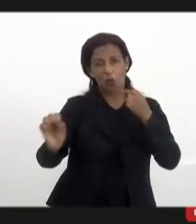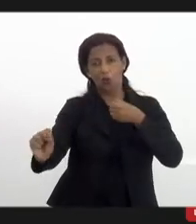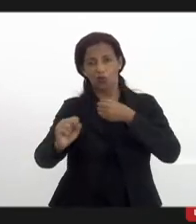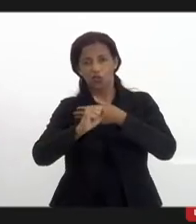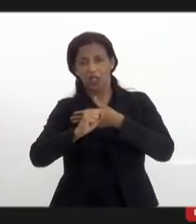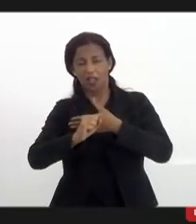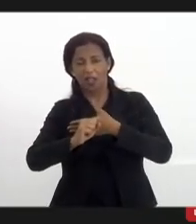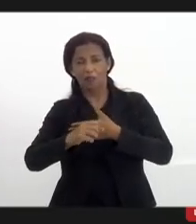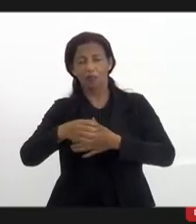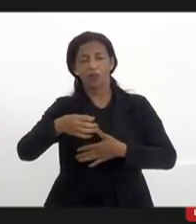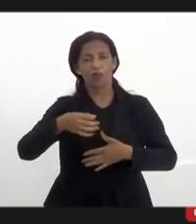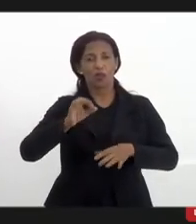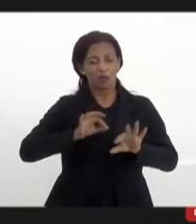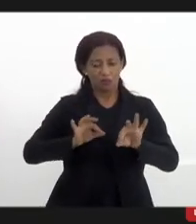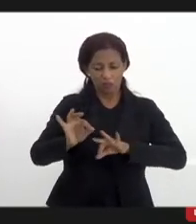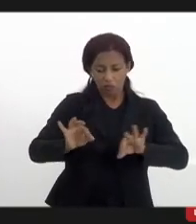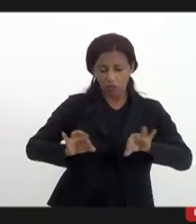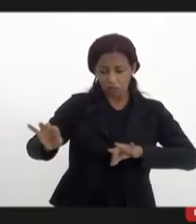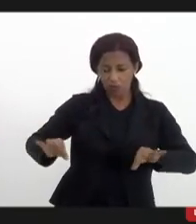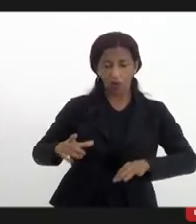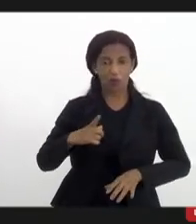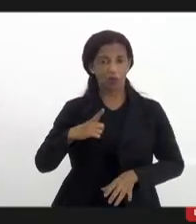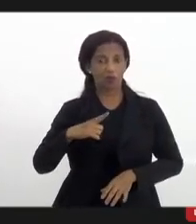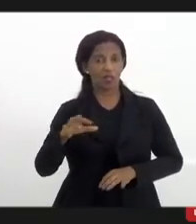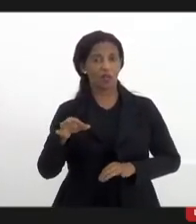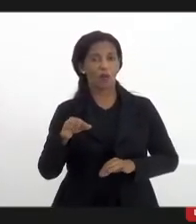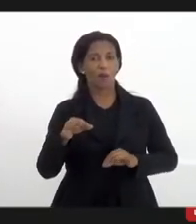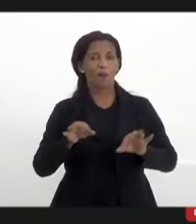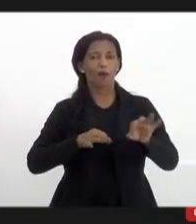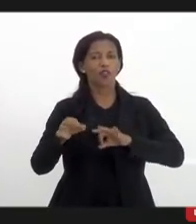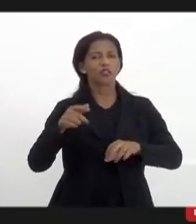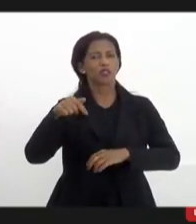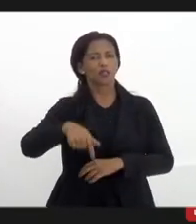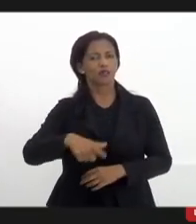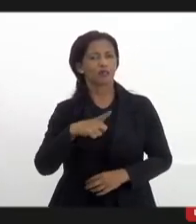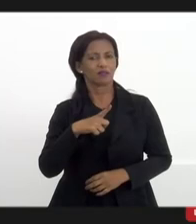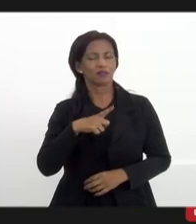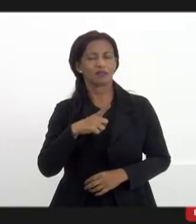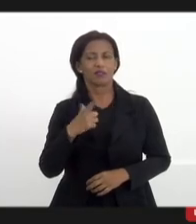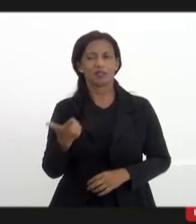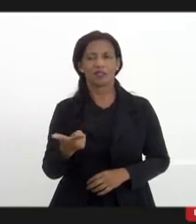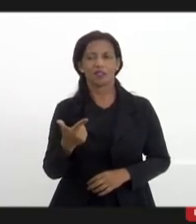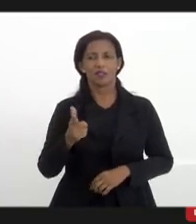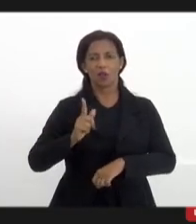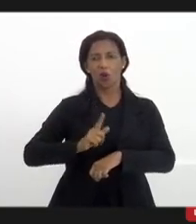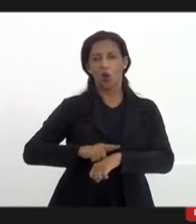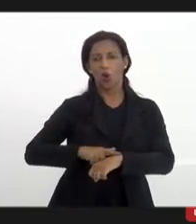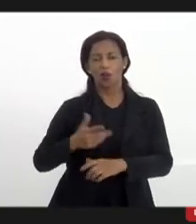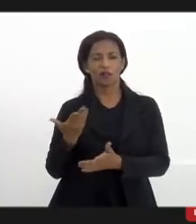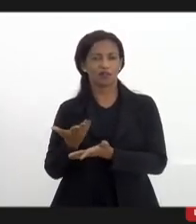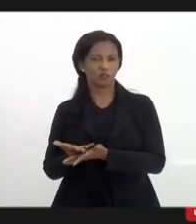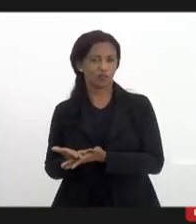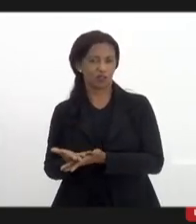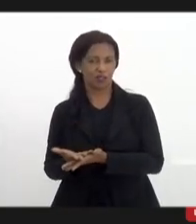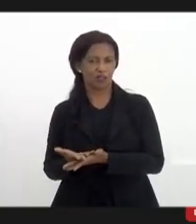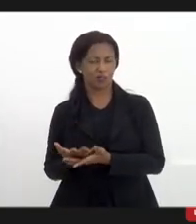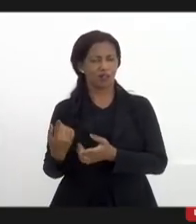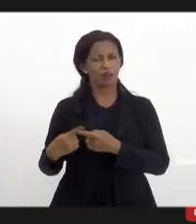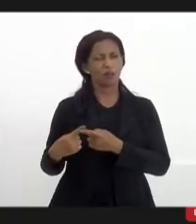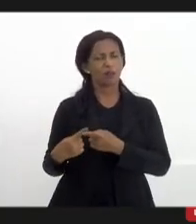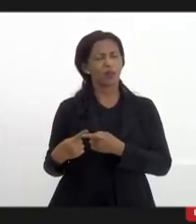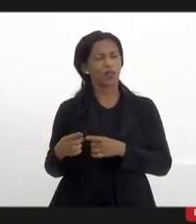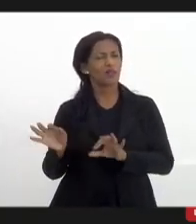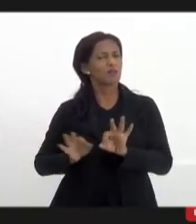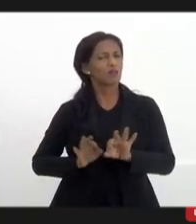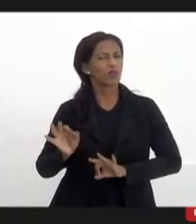eu aqui na rádio hoje eu tenho um projeto se chama hora da escola porque foi criado esse